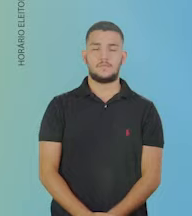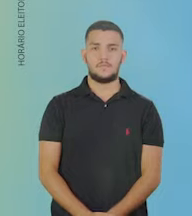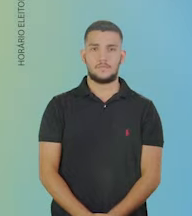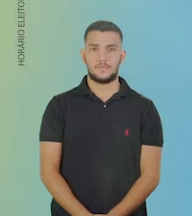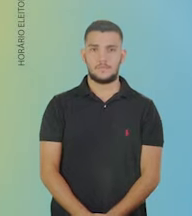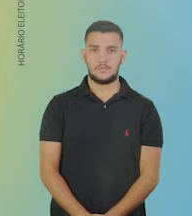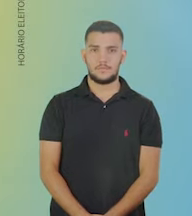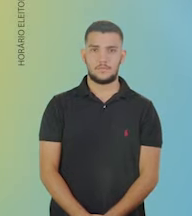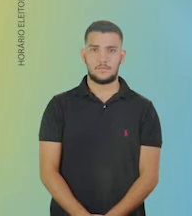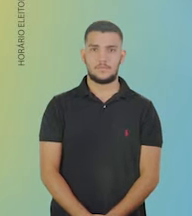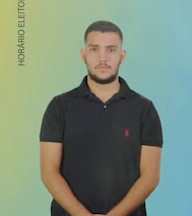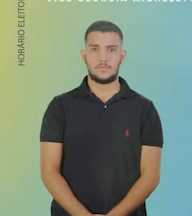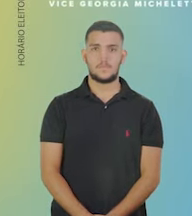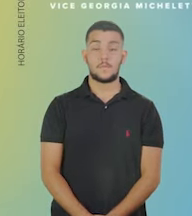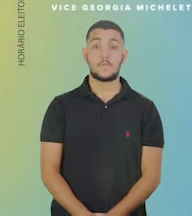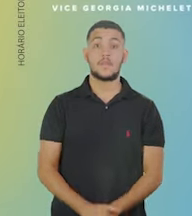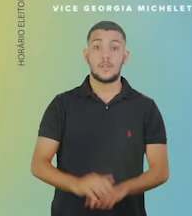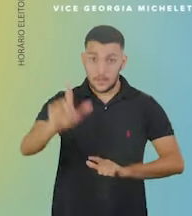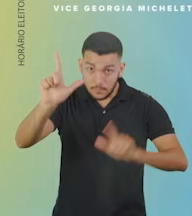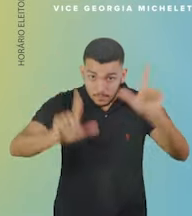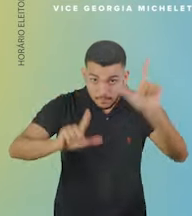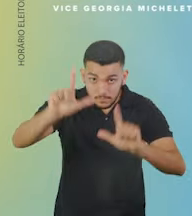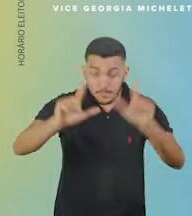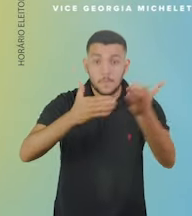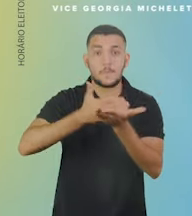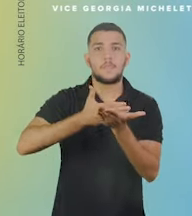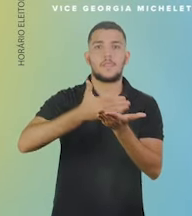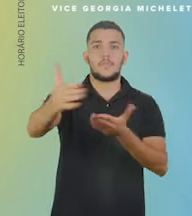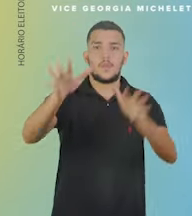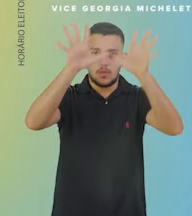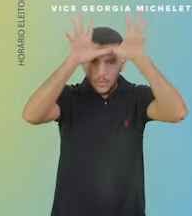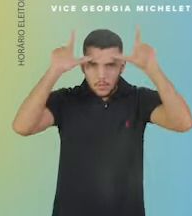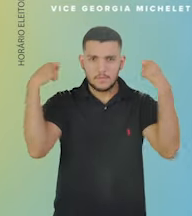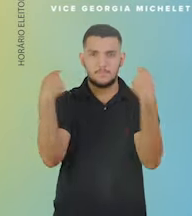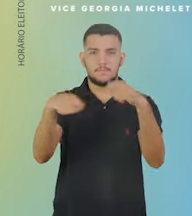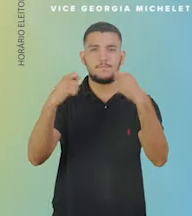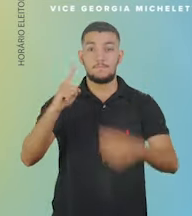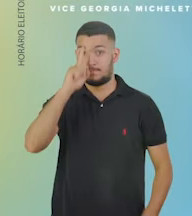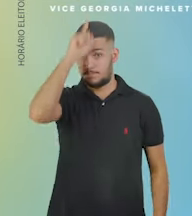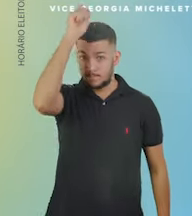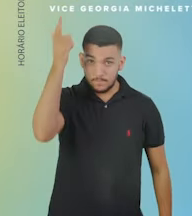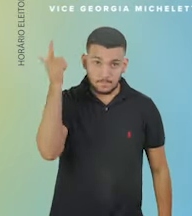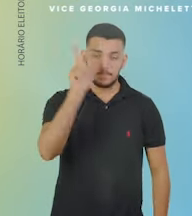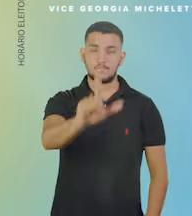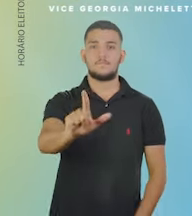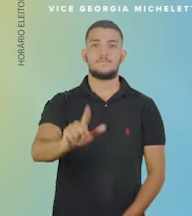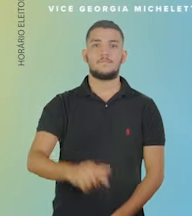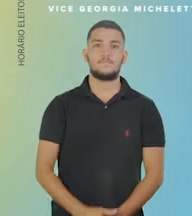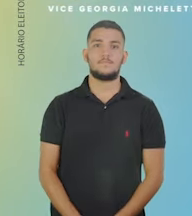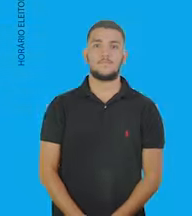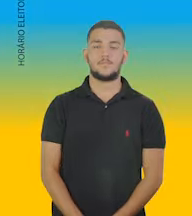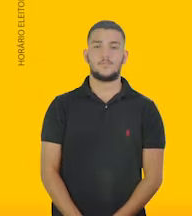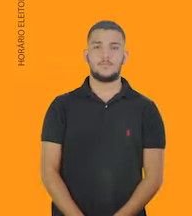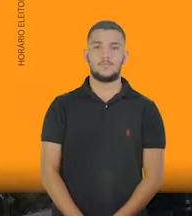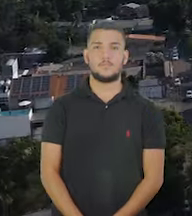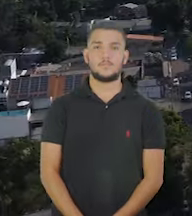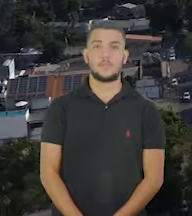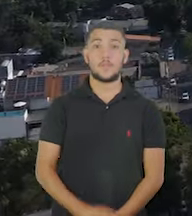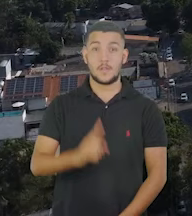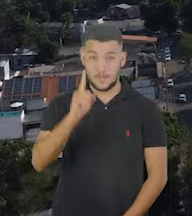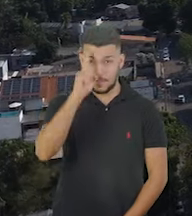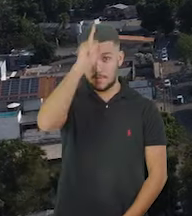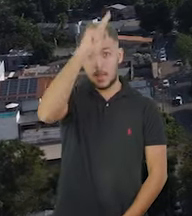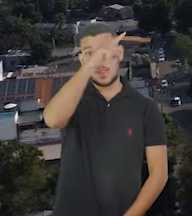eu ajudei. Começa agora o programa O Acre Precisa. O Márcio consegue. Com